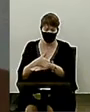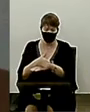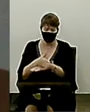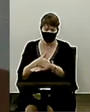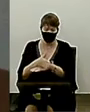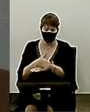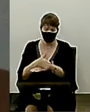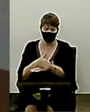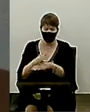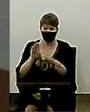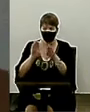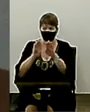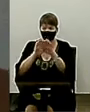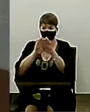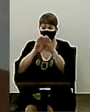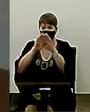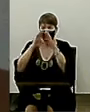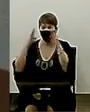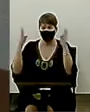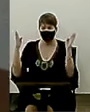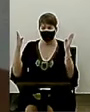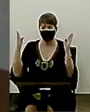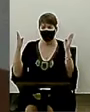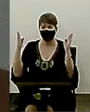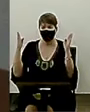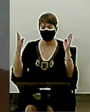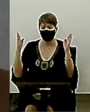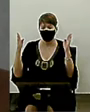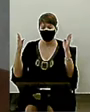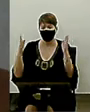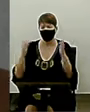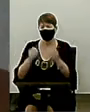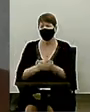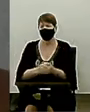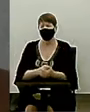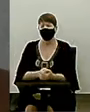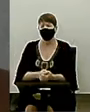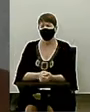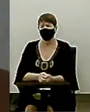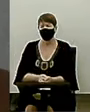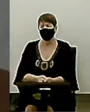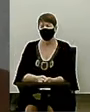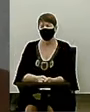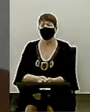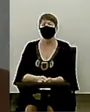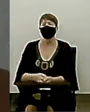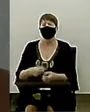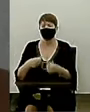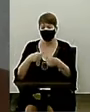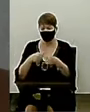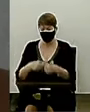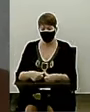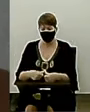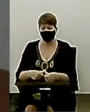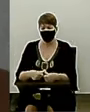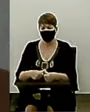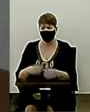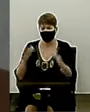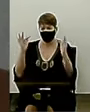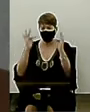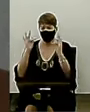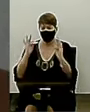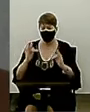abriu, diante dos meus olhos, uma grande clareira. e eu andei por ela e fui feliz.